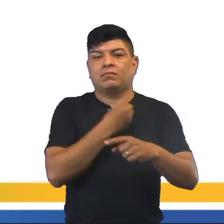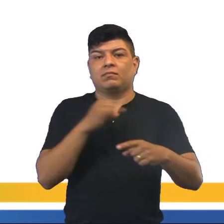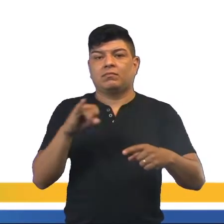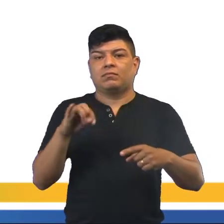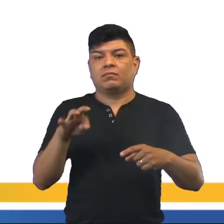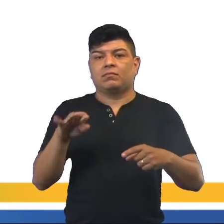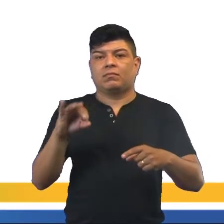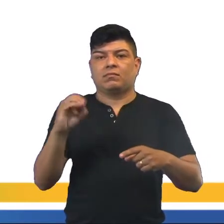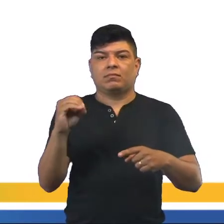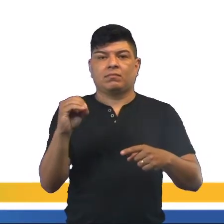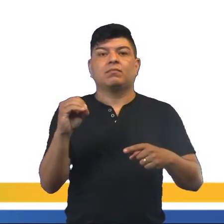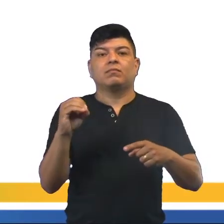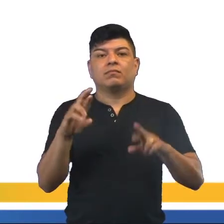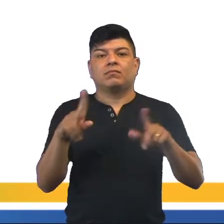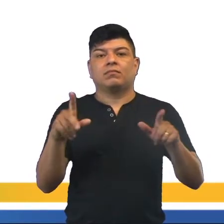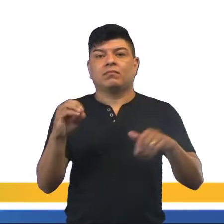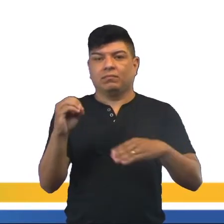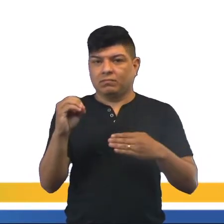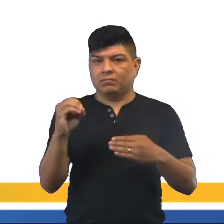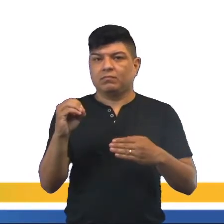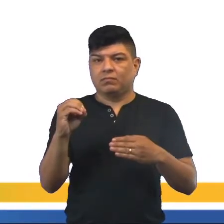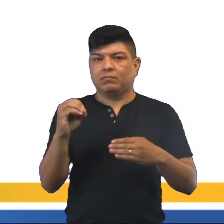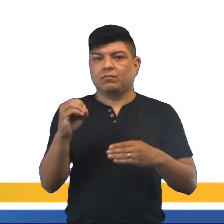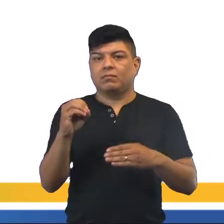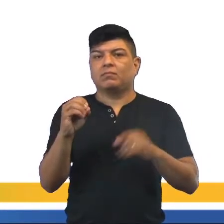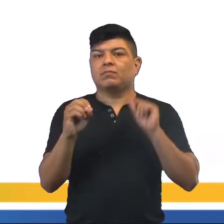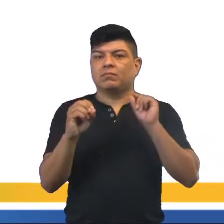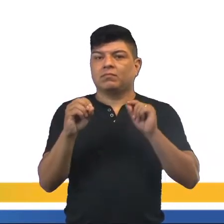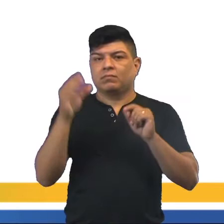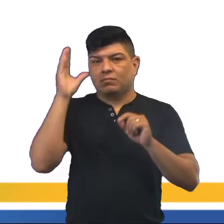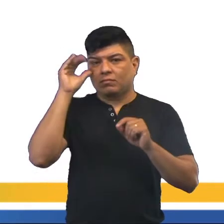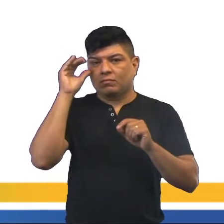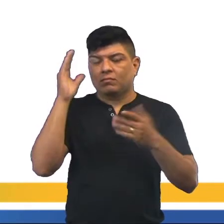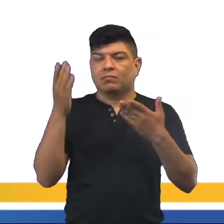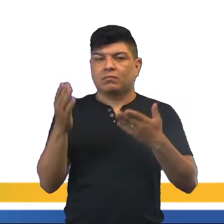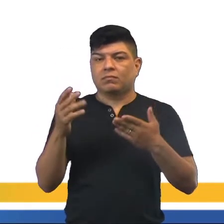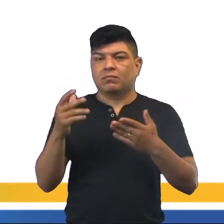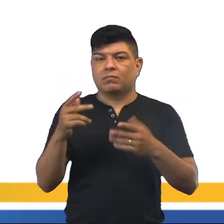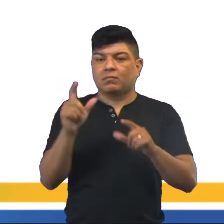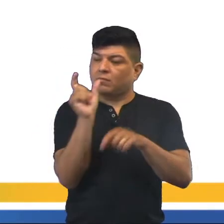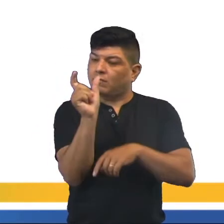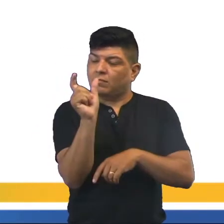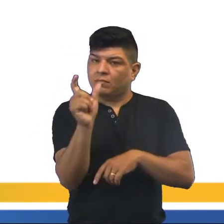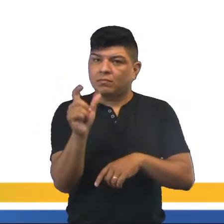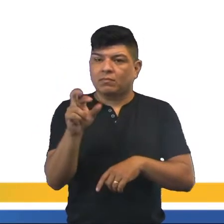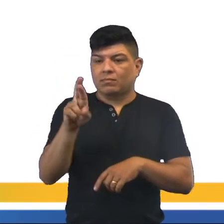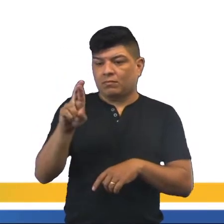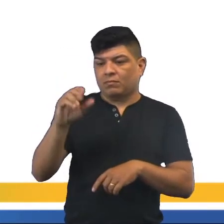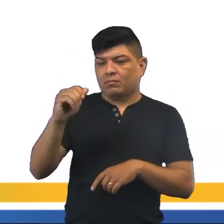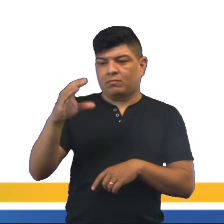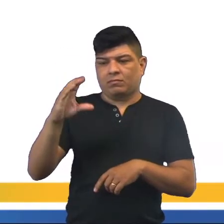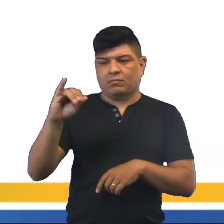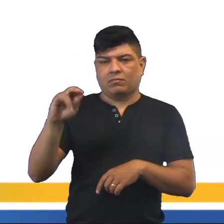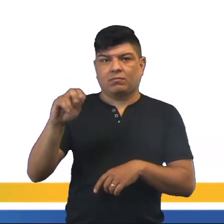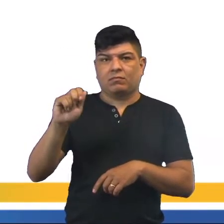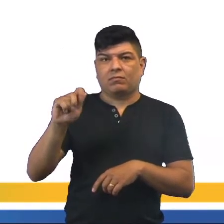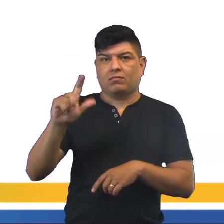o Q tem que ser diferente de zero, tá? Só para... Aqui uma curiosidade, tá? A palavra racional lembra a razão,